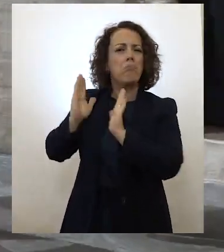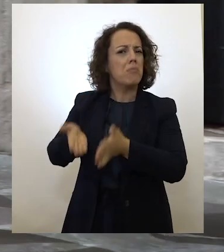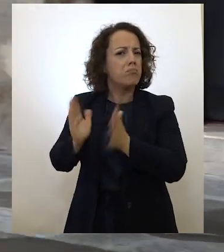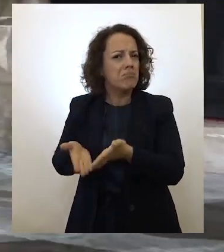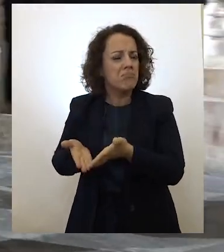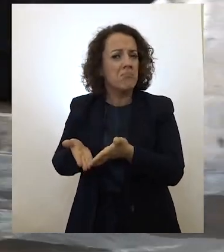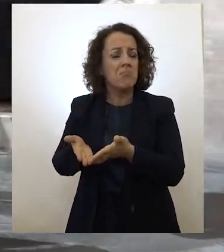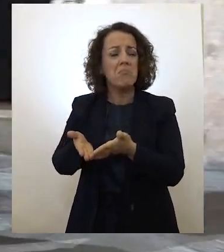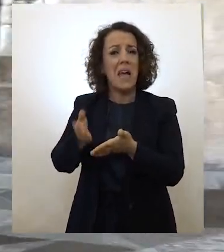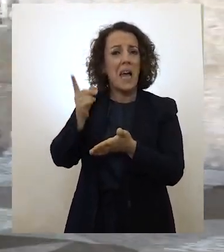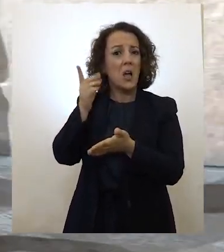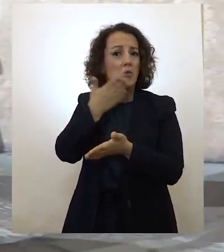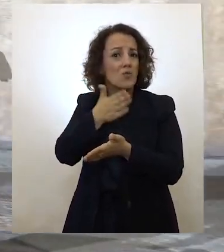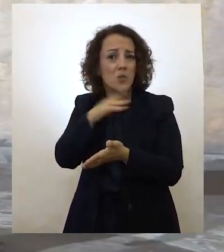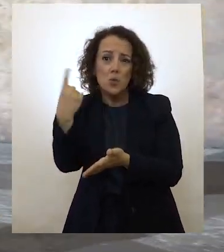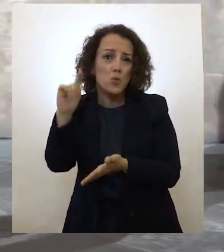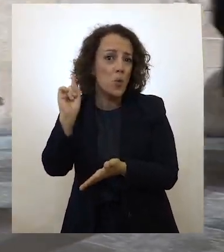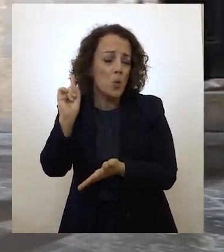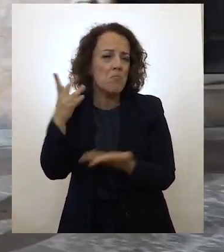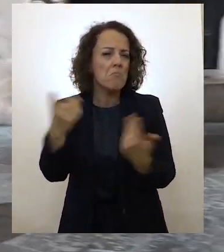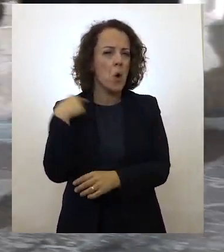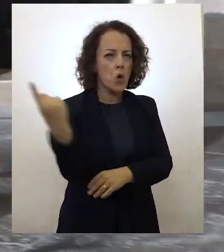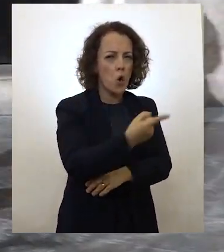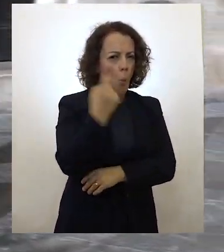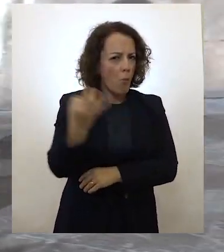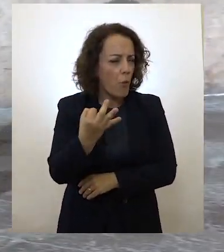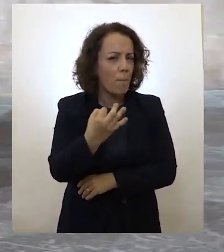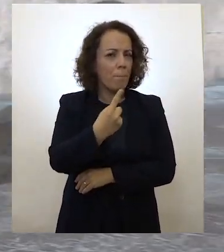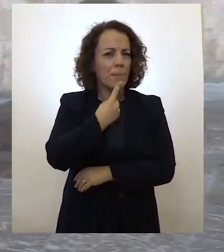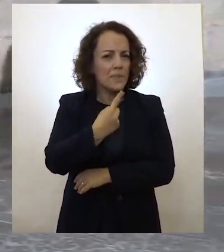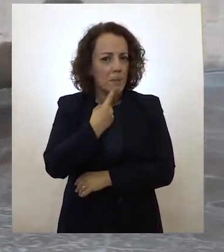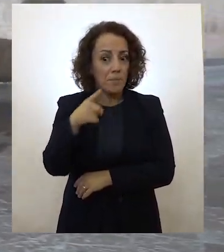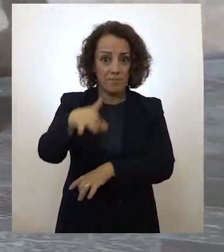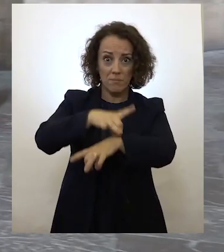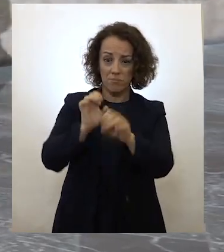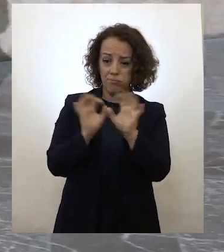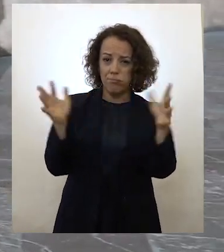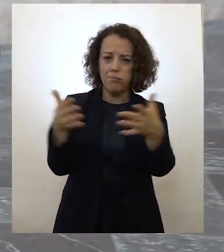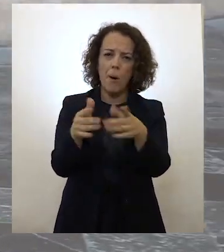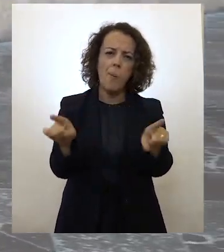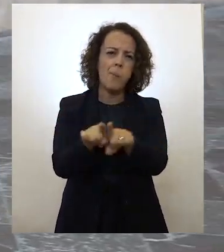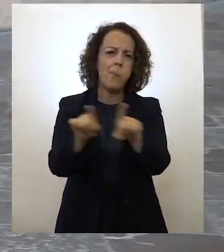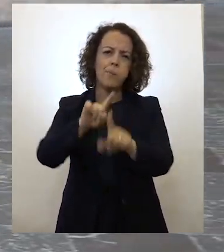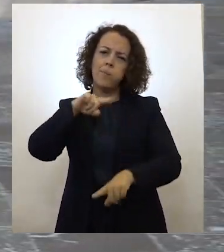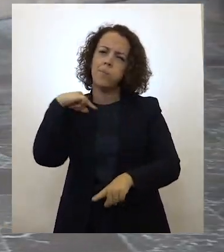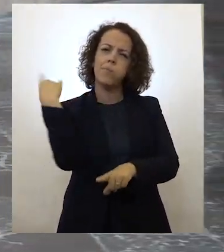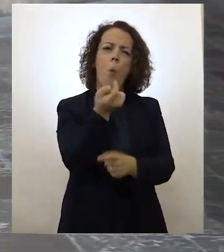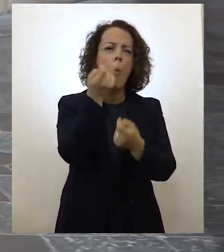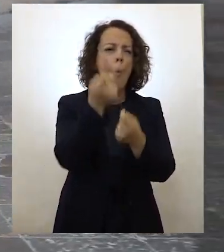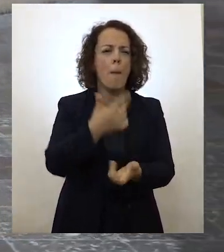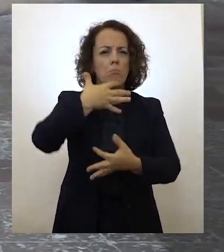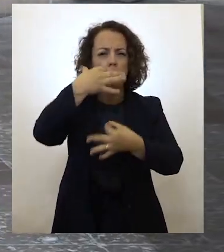suficiente. Percebemos mesmo que a pandemia foi global ou quase global.